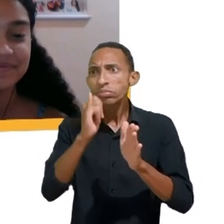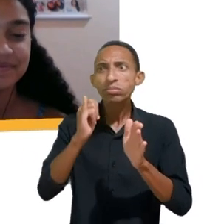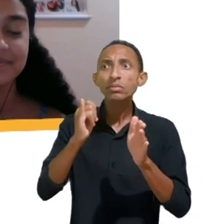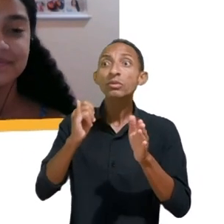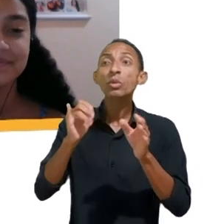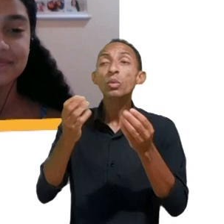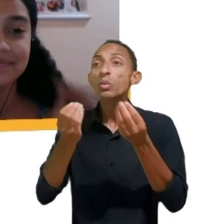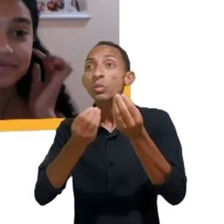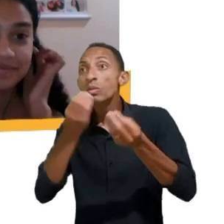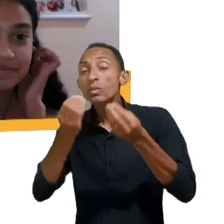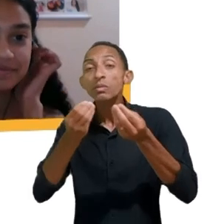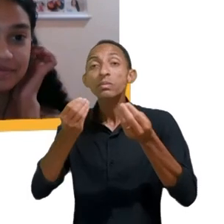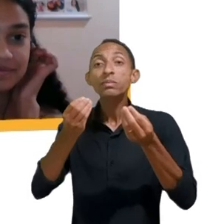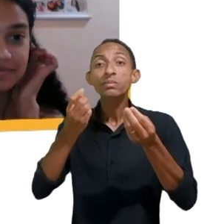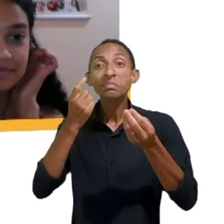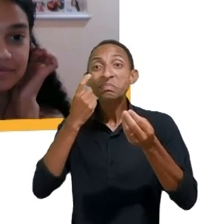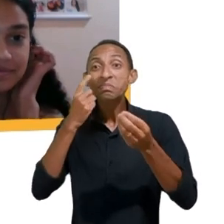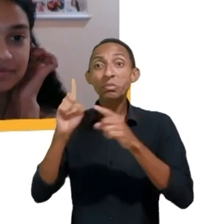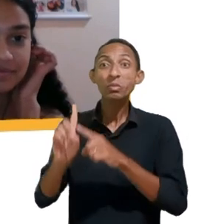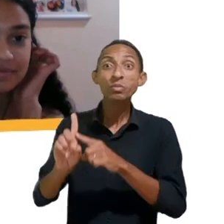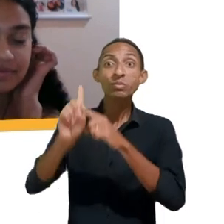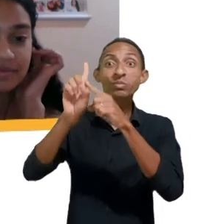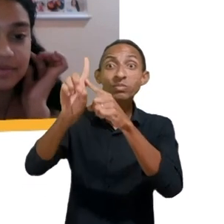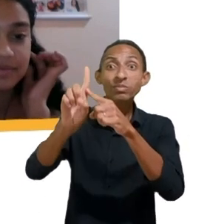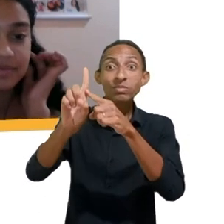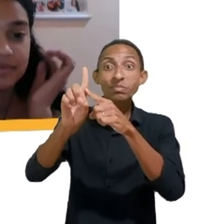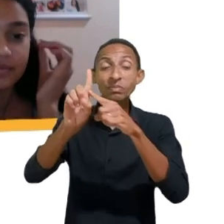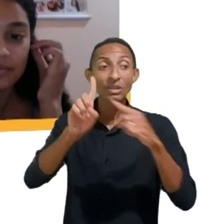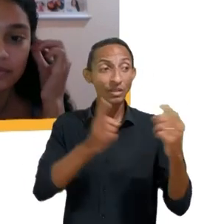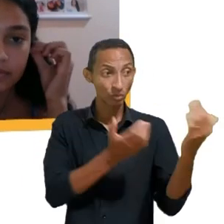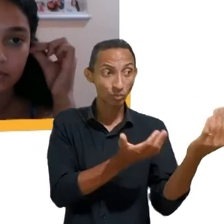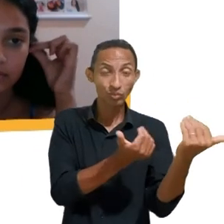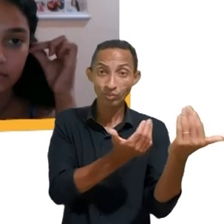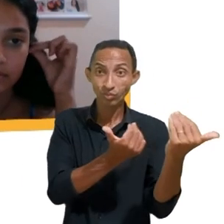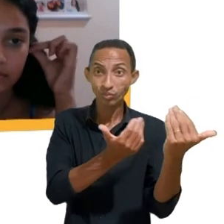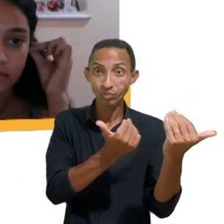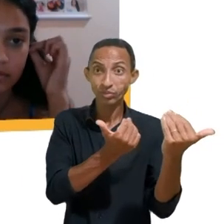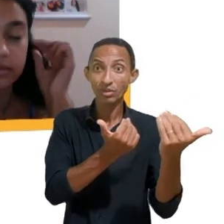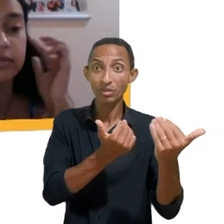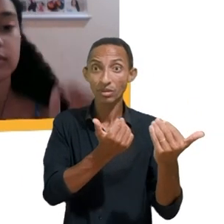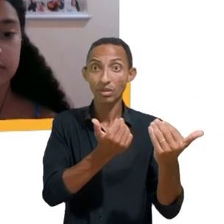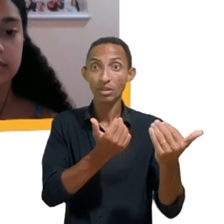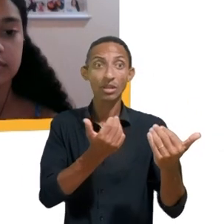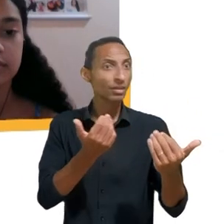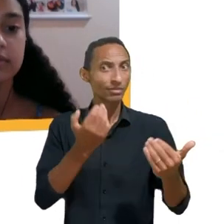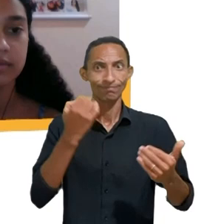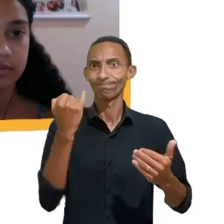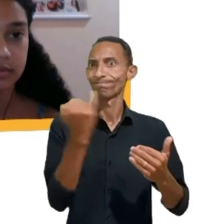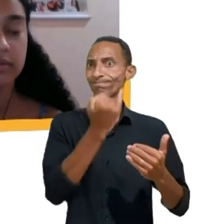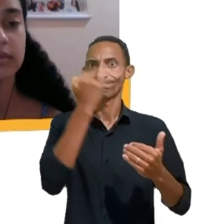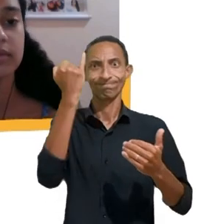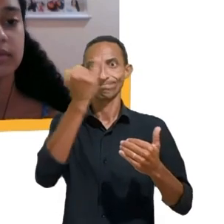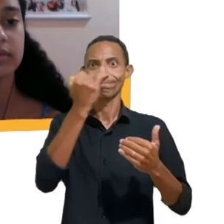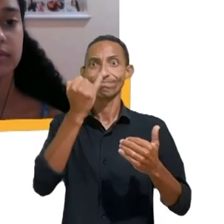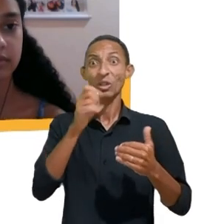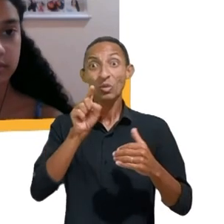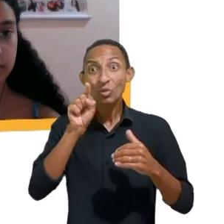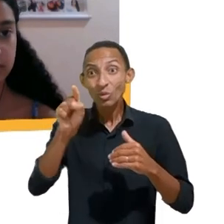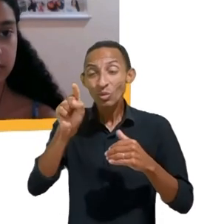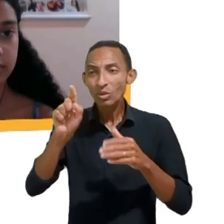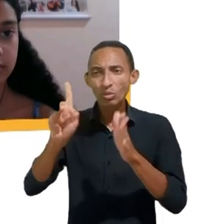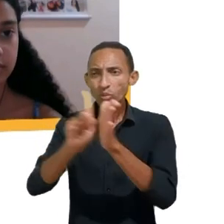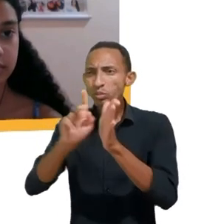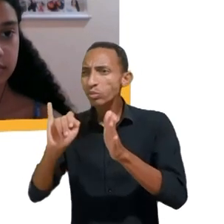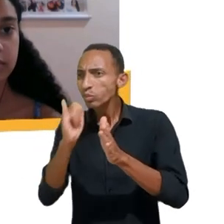protagonismo, de criação juvenil é super importante para vocês, é um projeto que foi feito por você, pelos seus amigos,